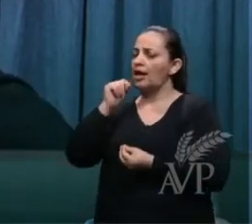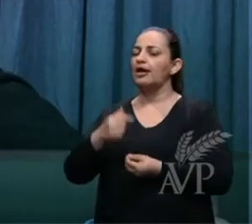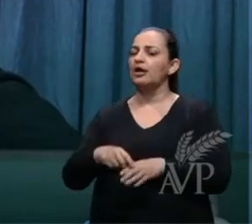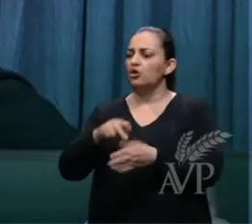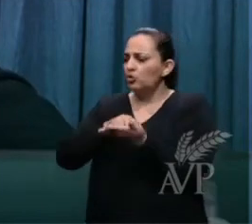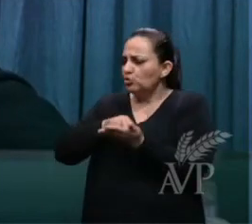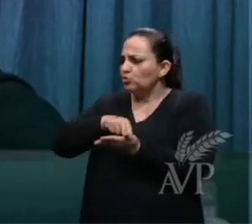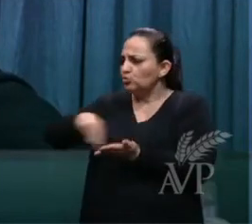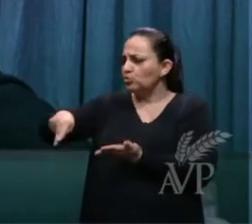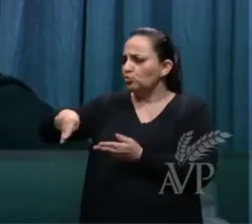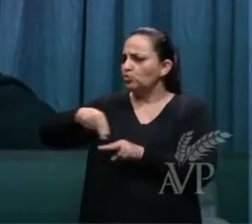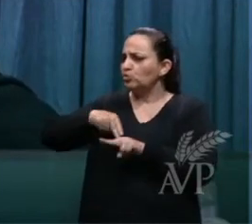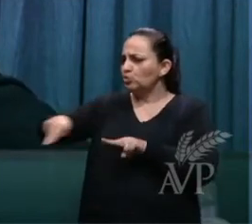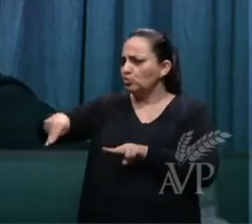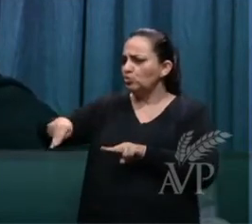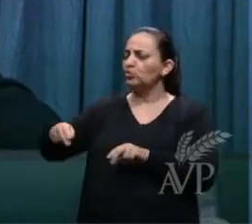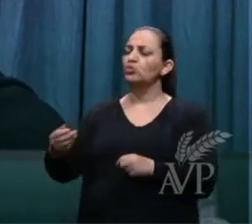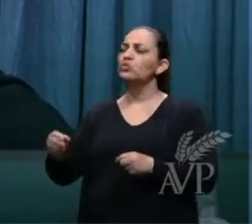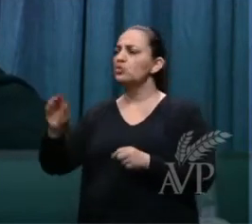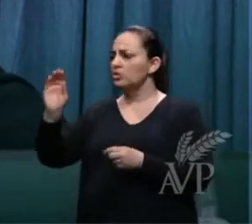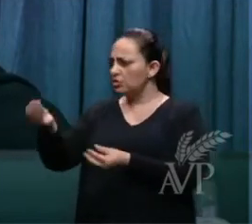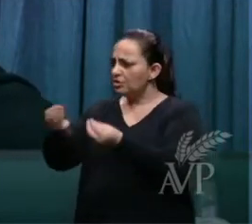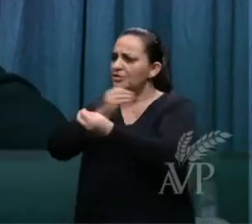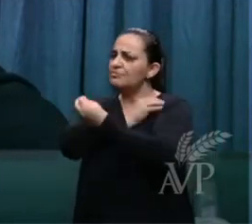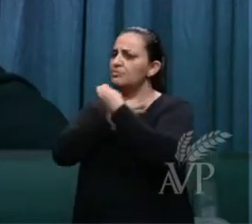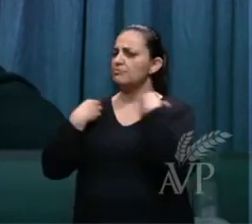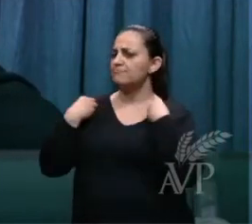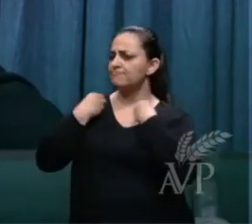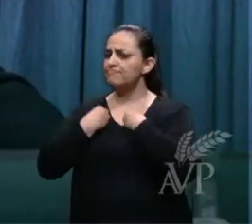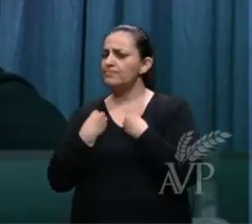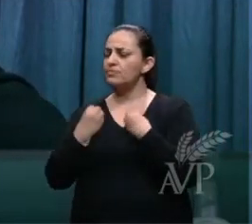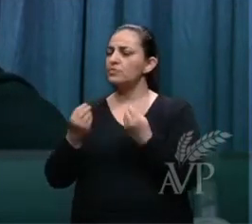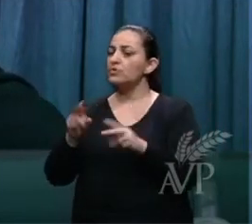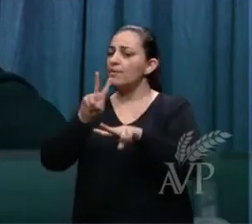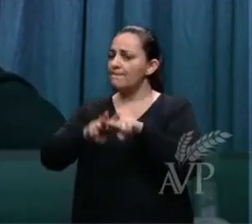e me vestiste estive preso e me visitaste